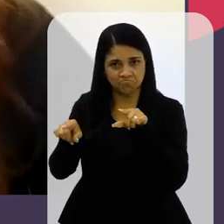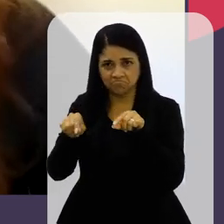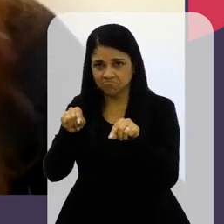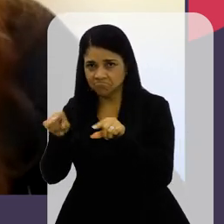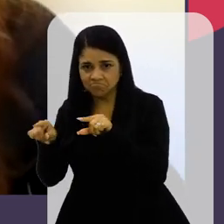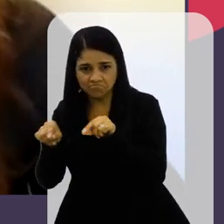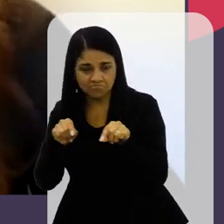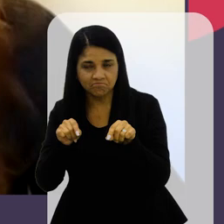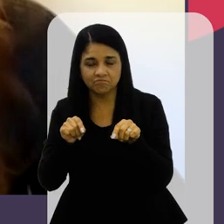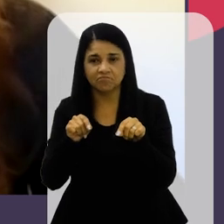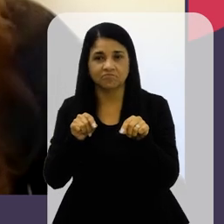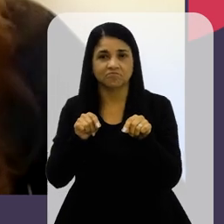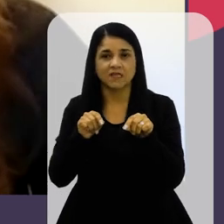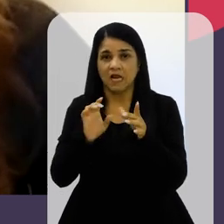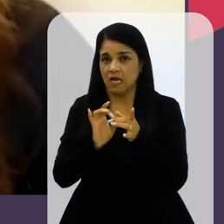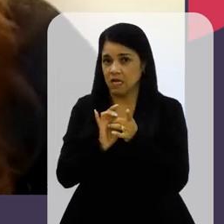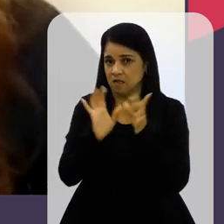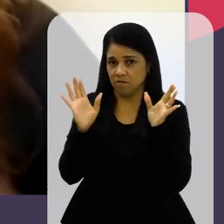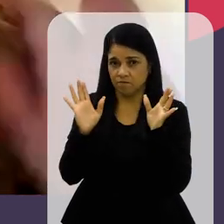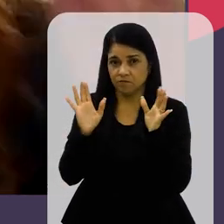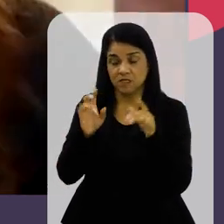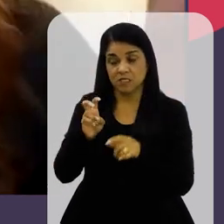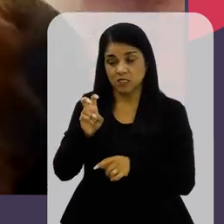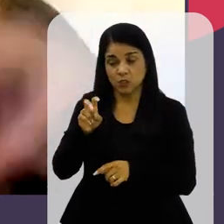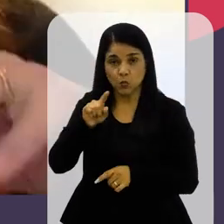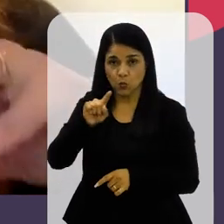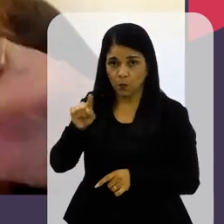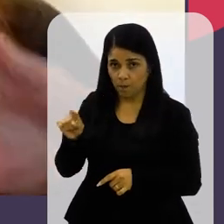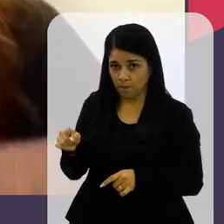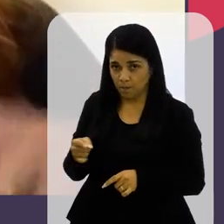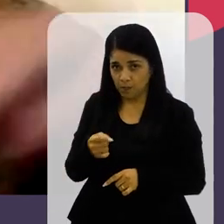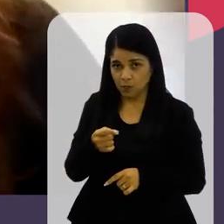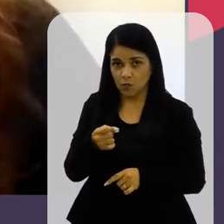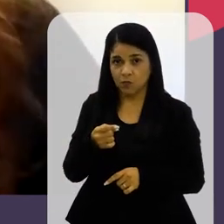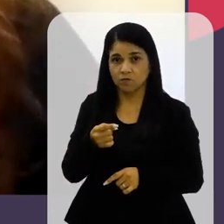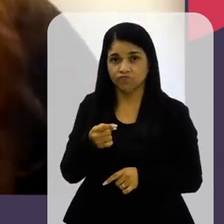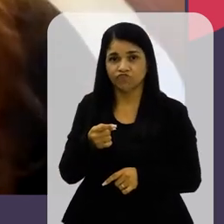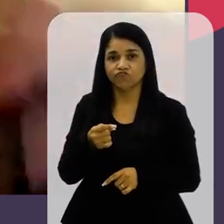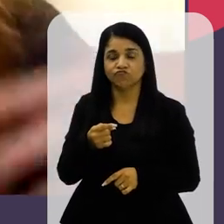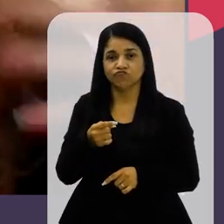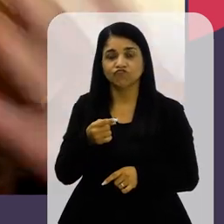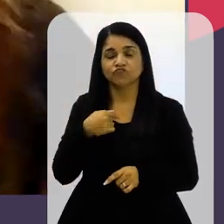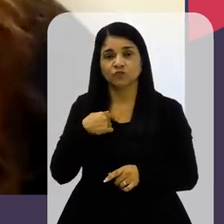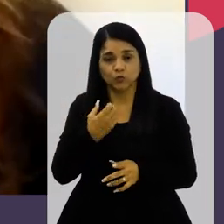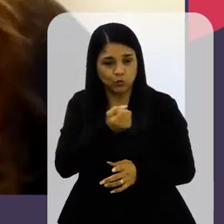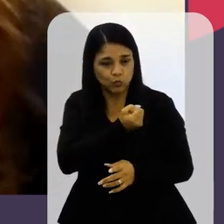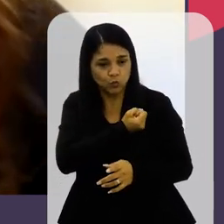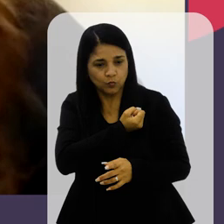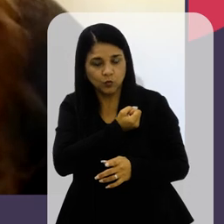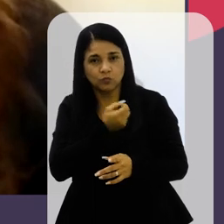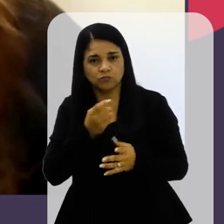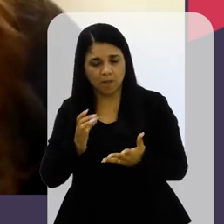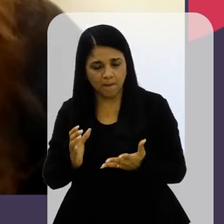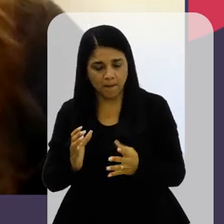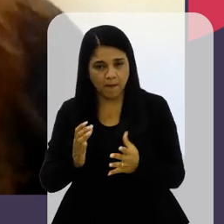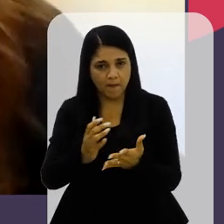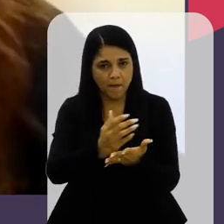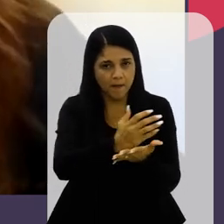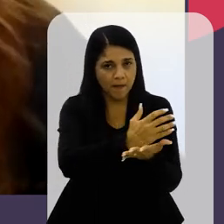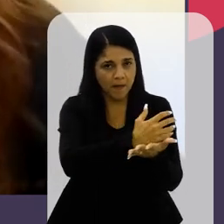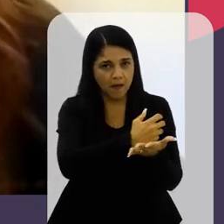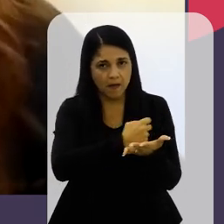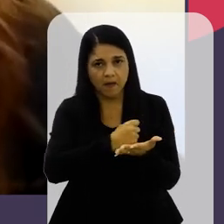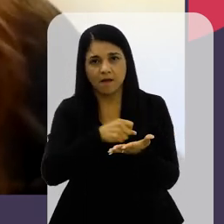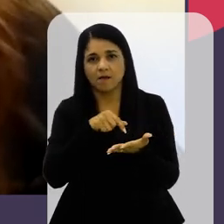Aleatória Então A gente Pegou Da 5 mil O próprio Algoritmo Que a gente Utilizou